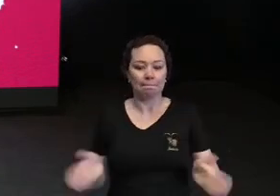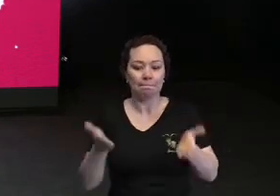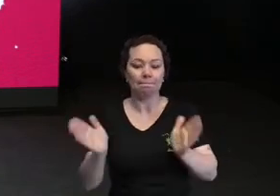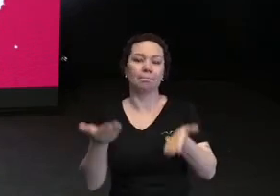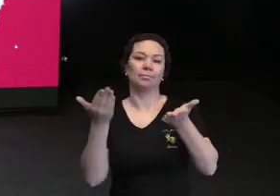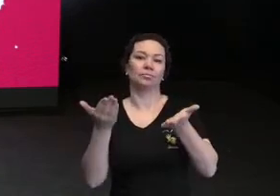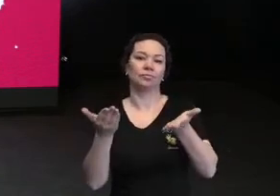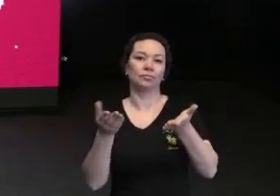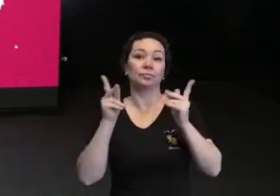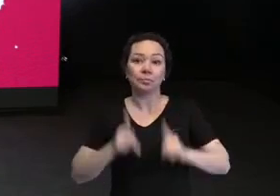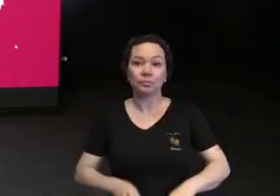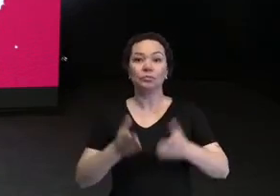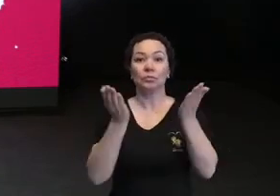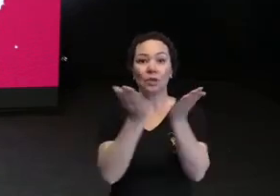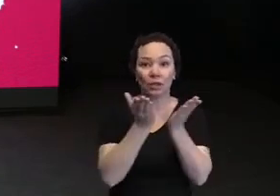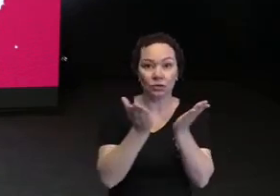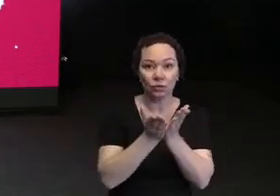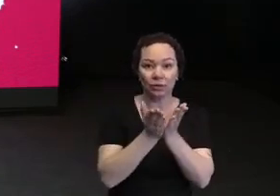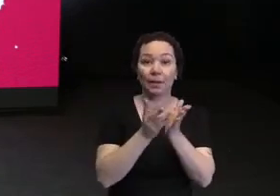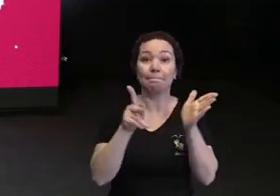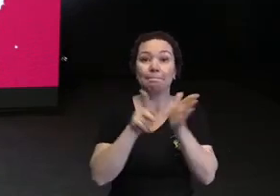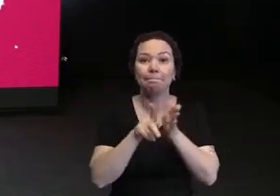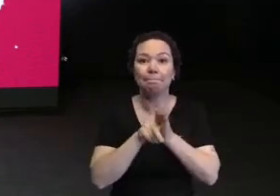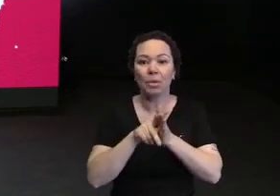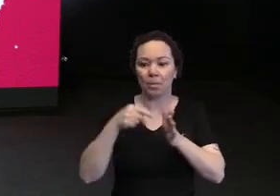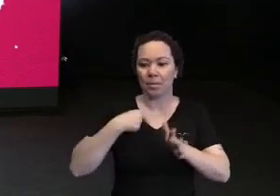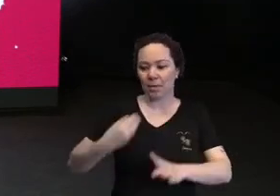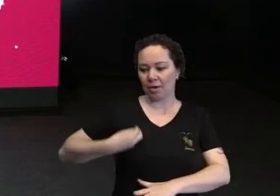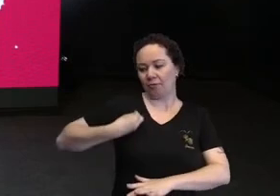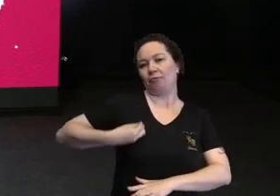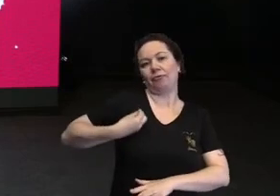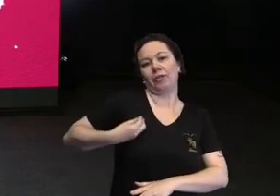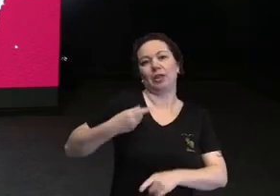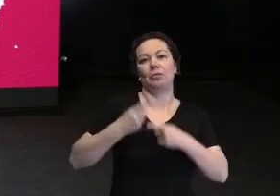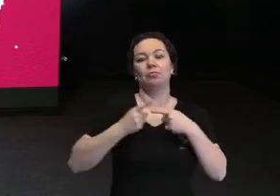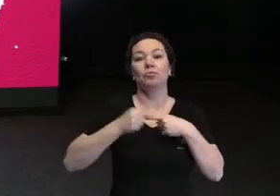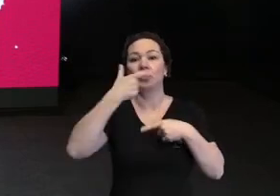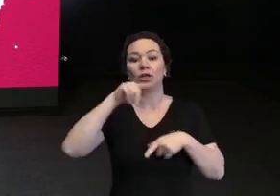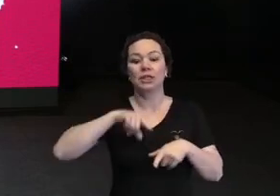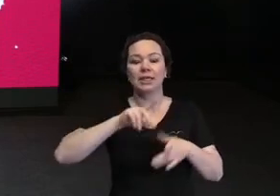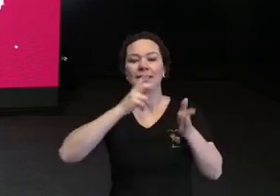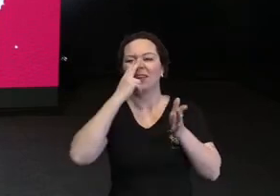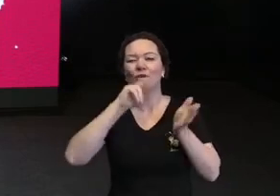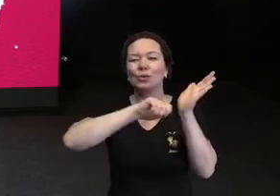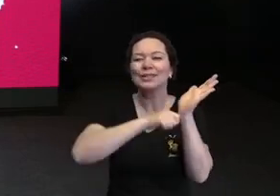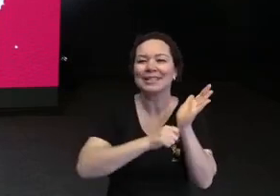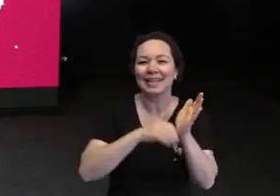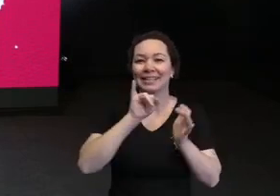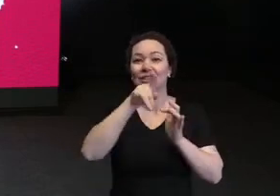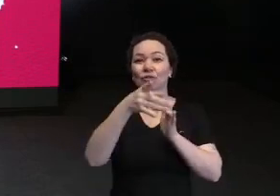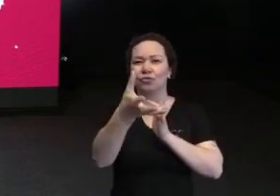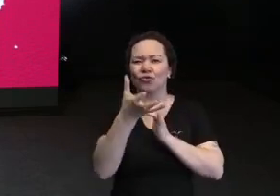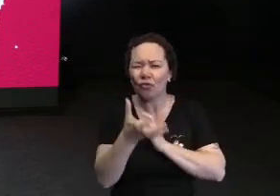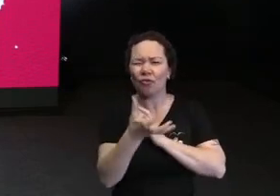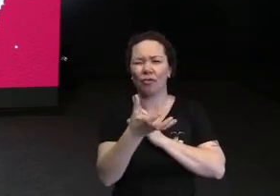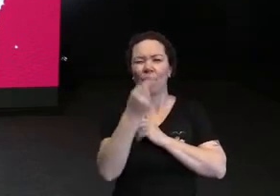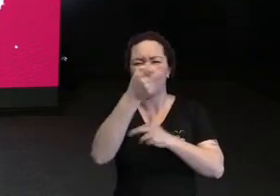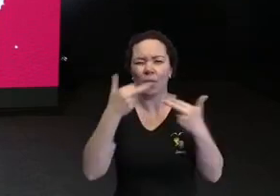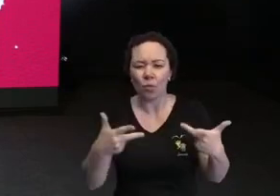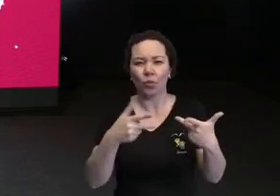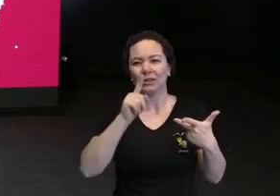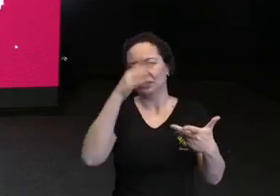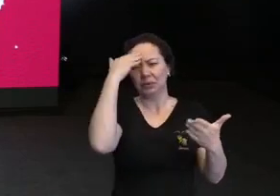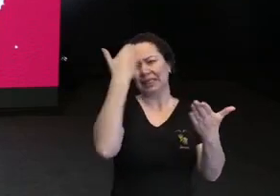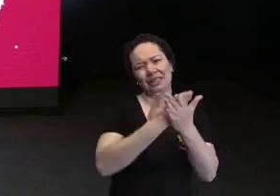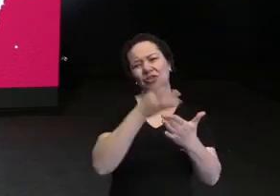as pessoas a estudar a própria história, porque eu acho que esse é o grande segredo. Se você quer muito alguma coisa, não